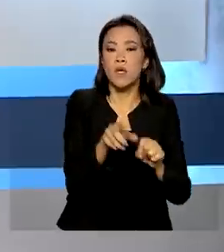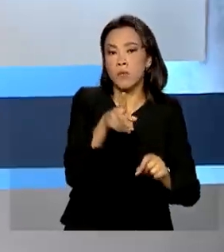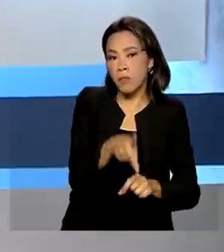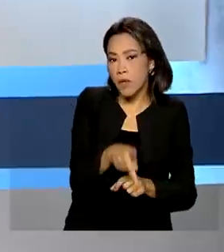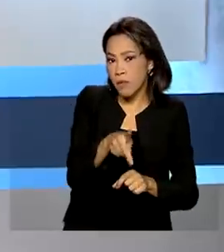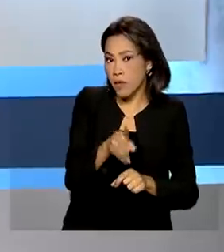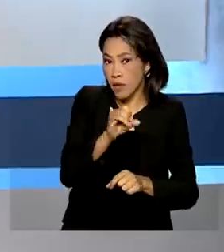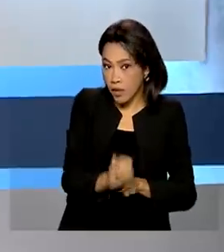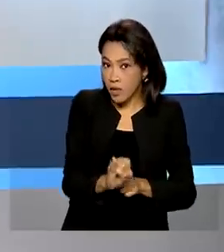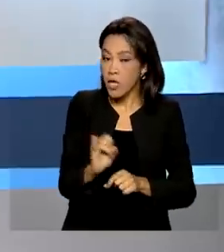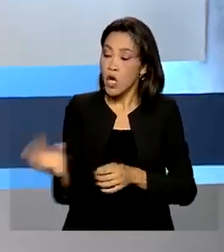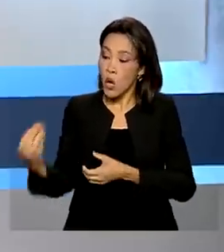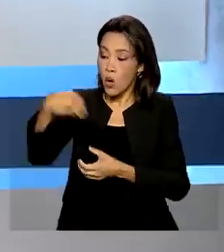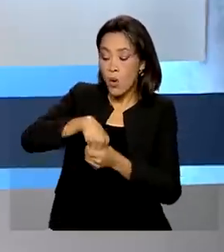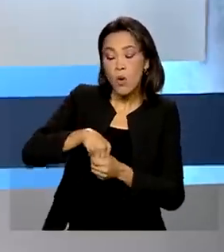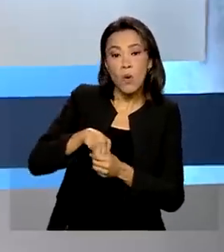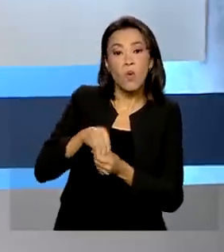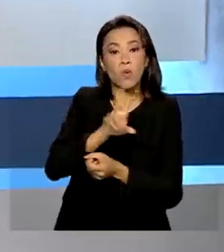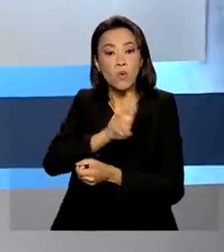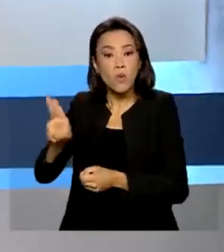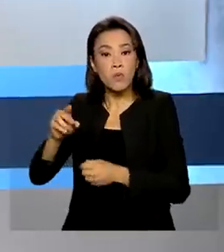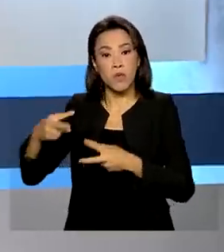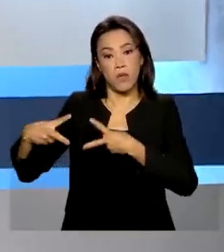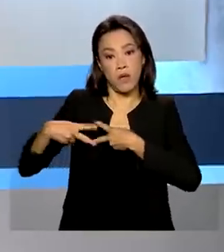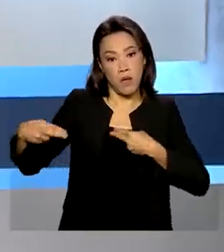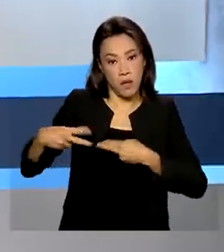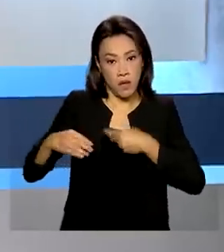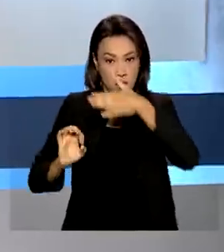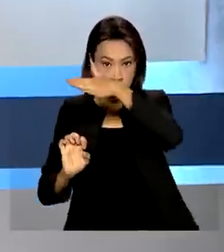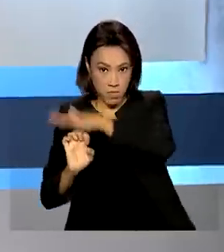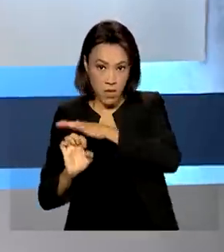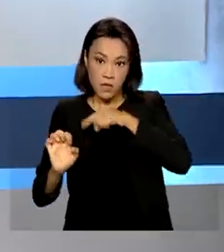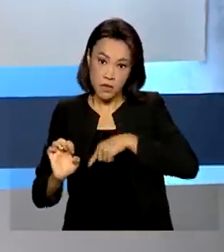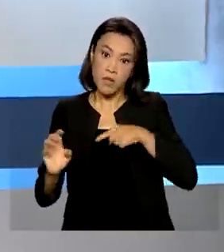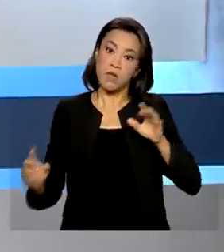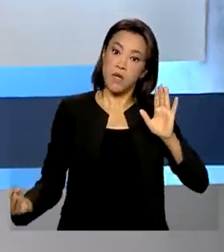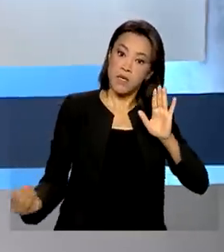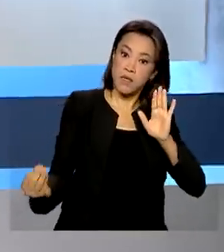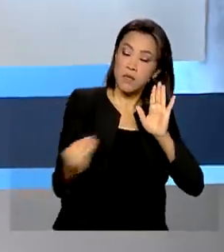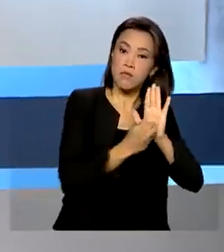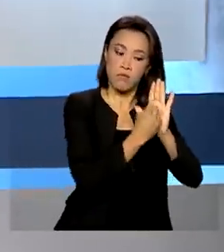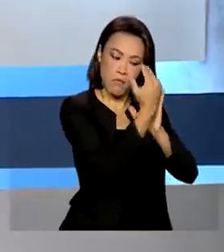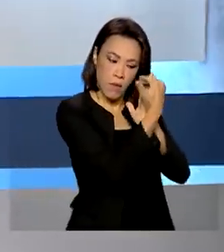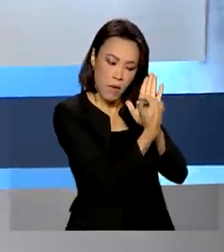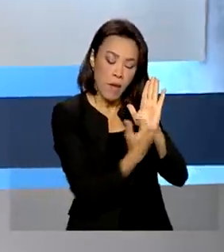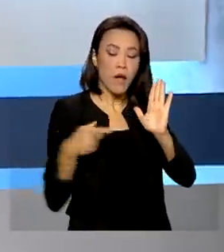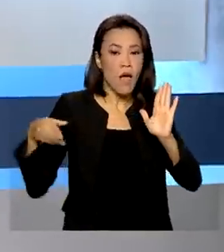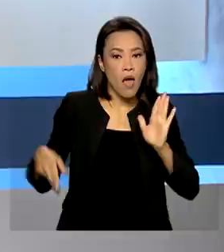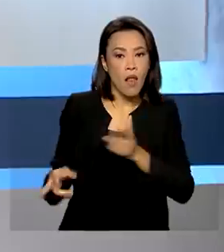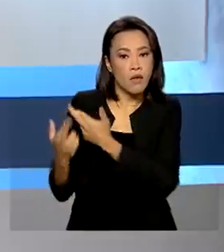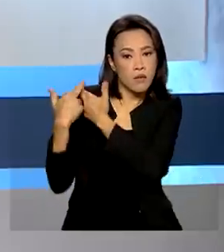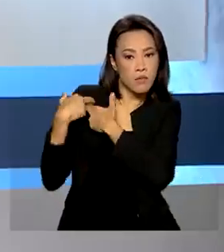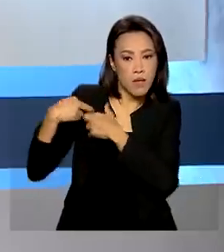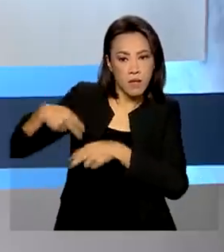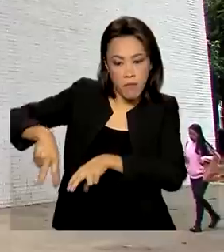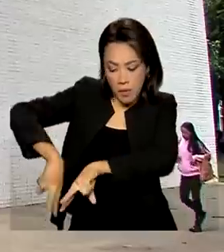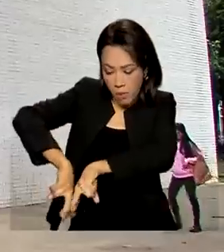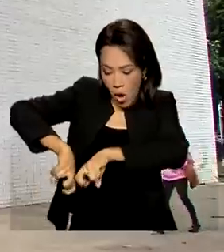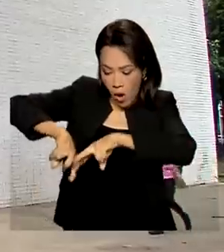na lista de estudos para uma possível privatização. A empresa é uma das responsáveis pela exploração de petróleo no país.